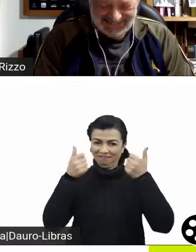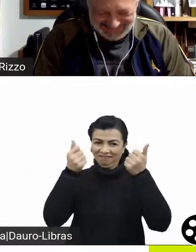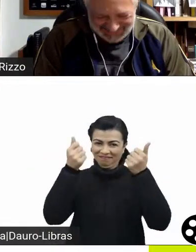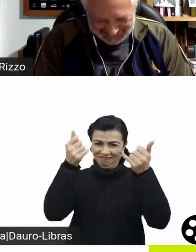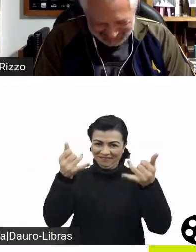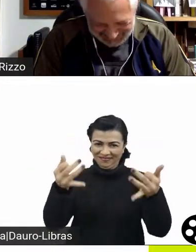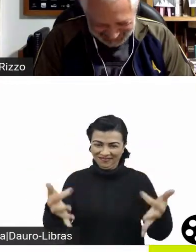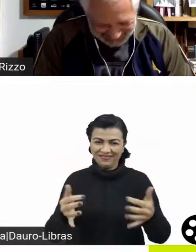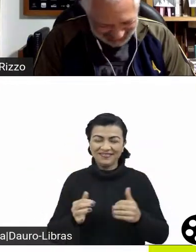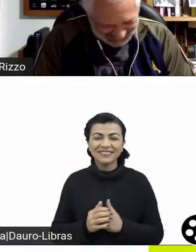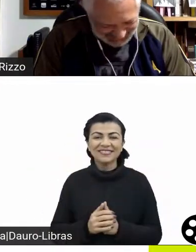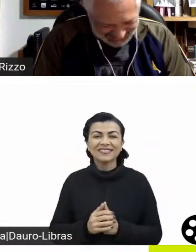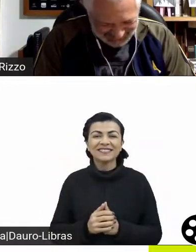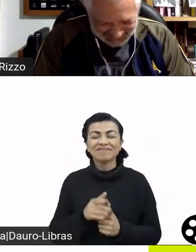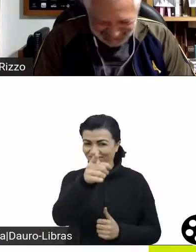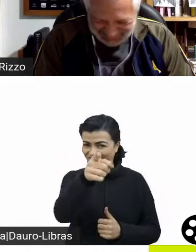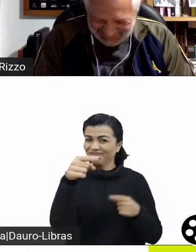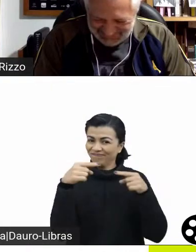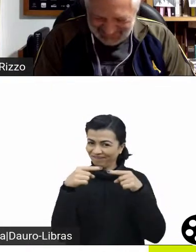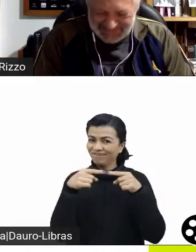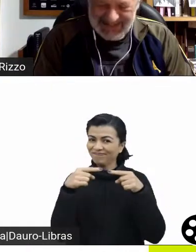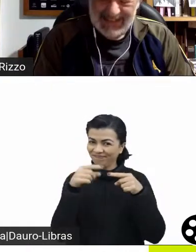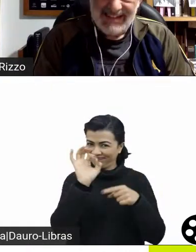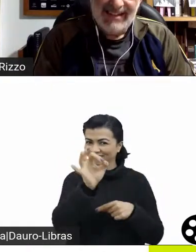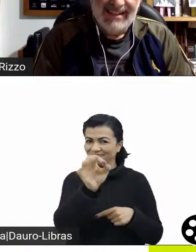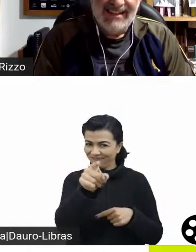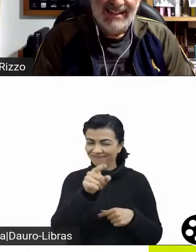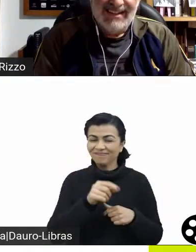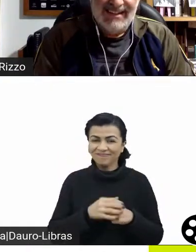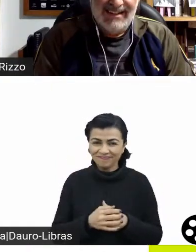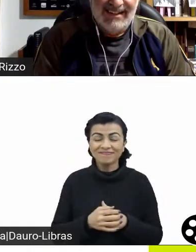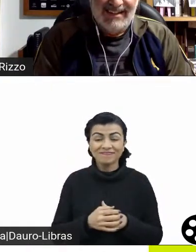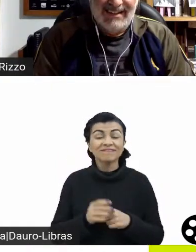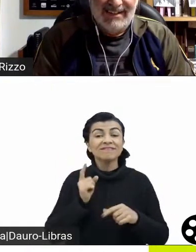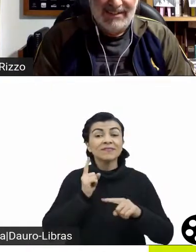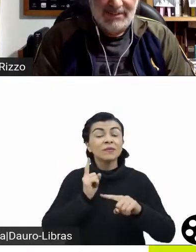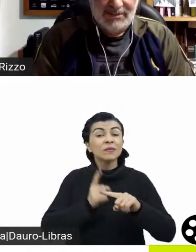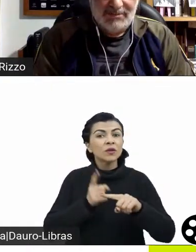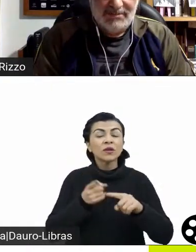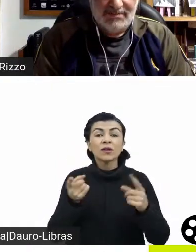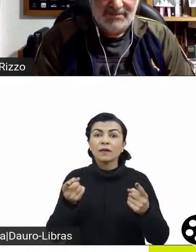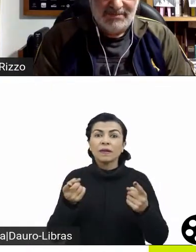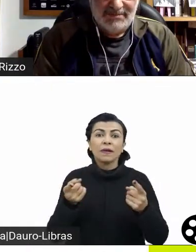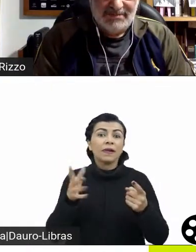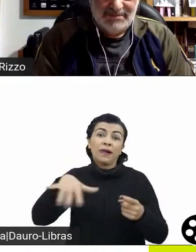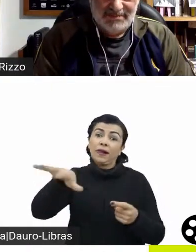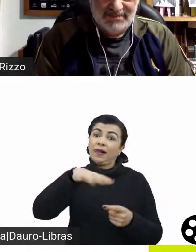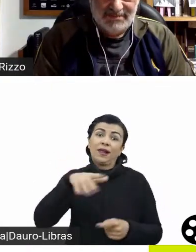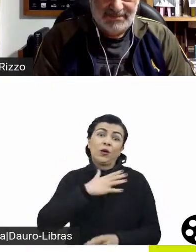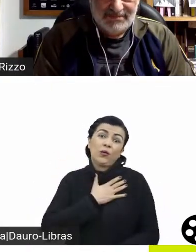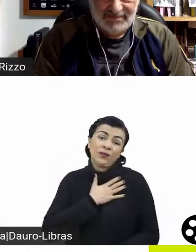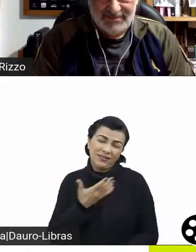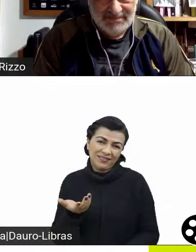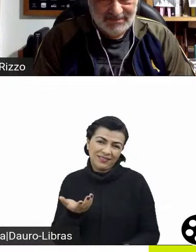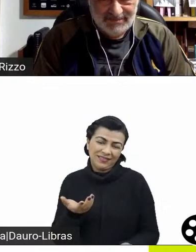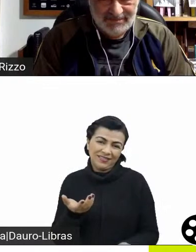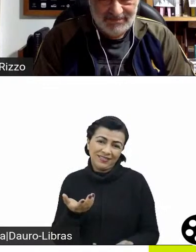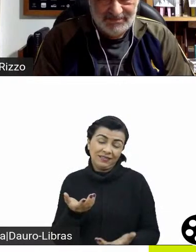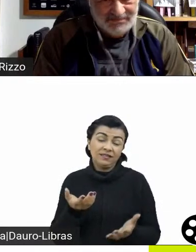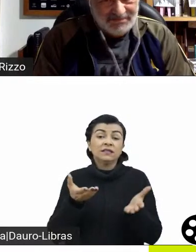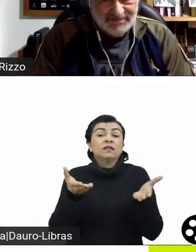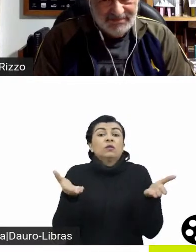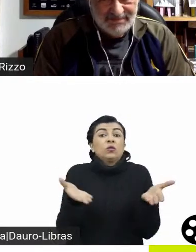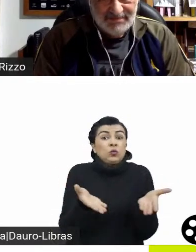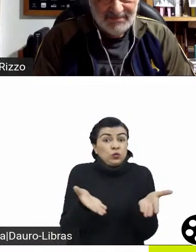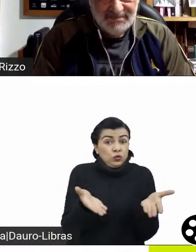comentar justamente em réplica ao que o Sérgio falou, que é curioso que seja uma opção pelo ABBA, porque nós estamos numa época dos anos 90,